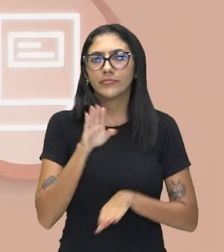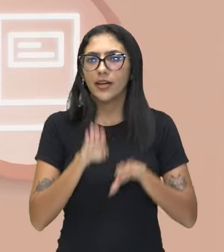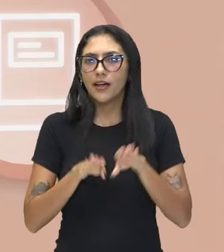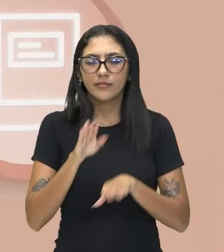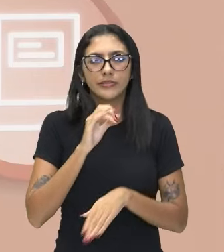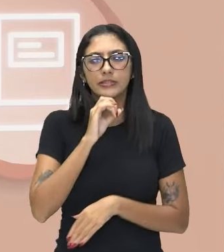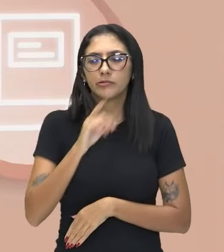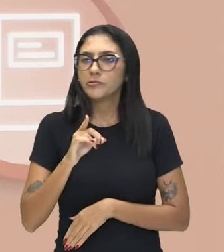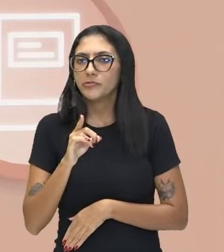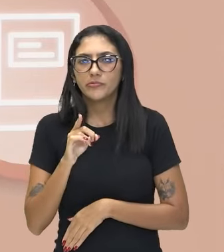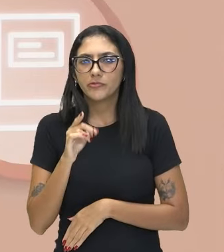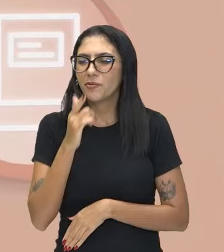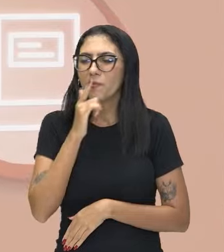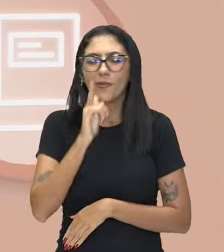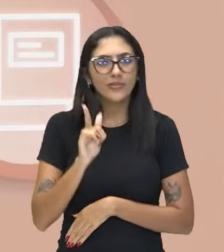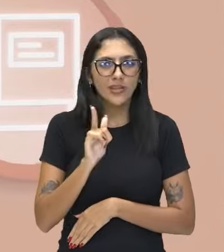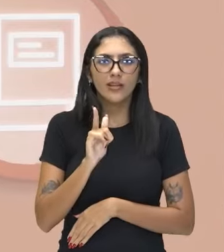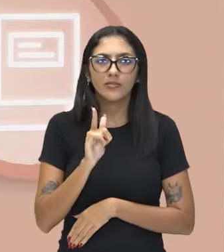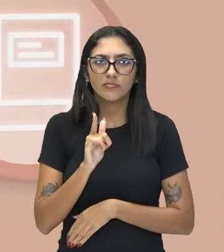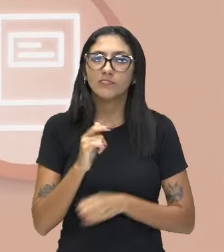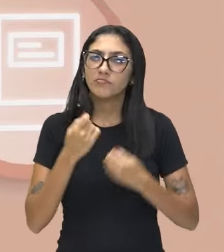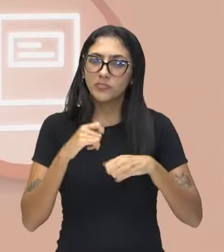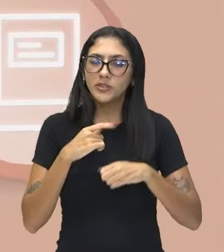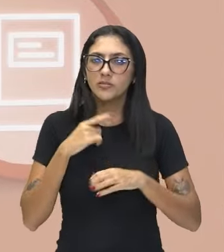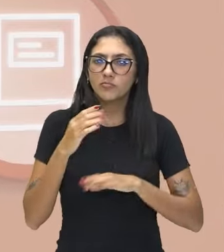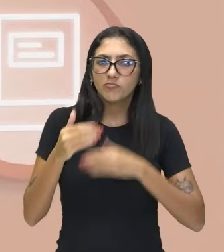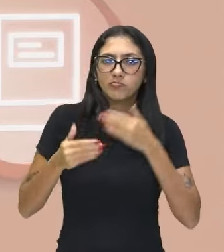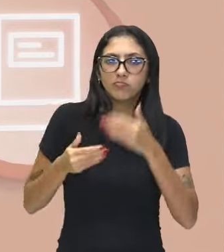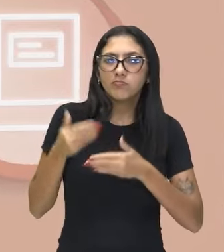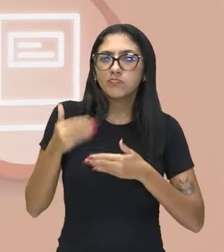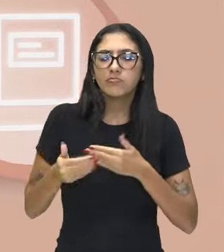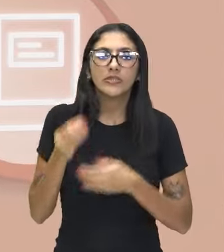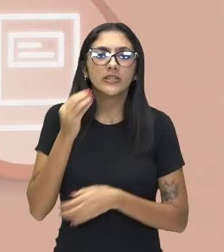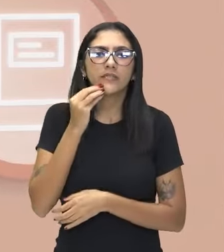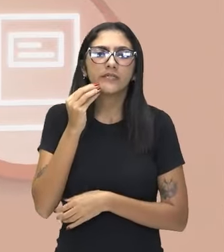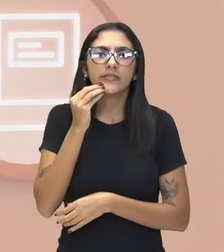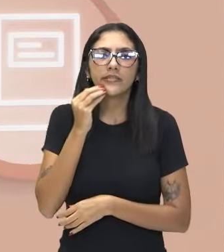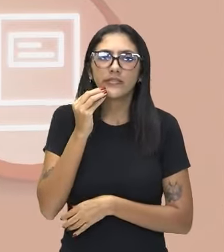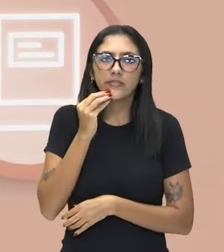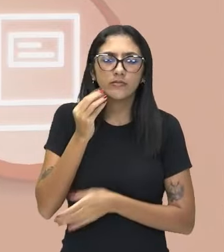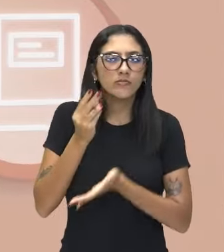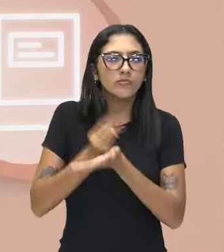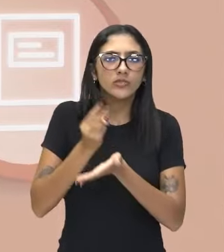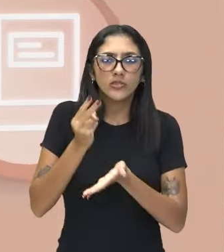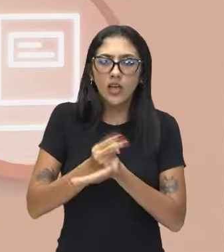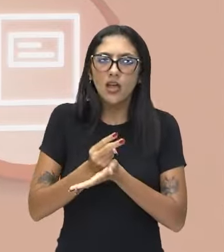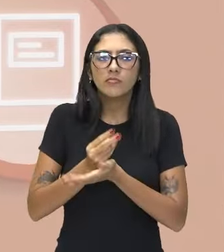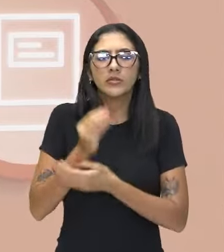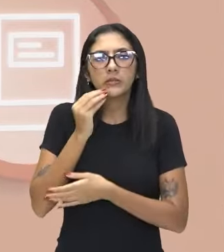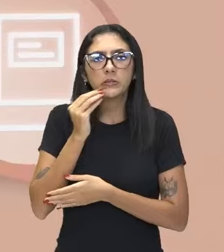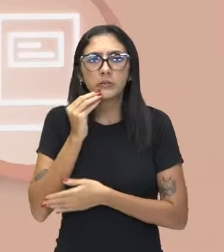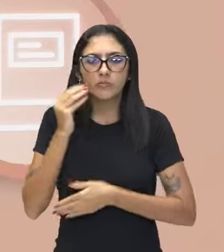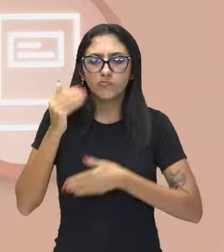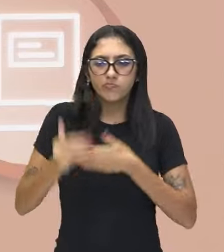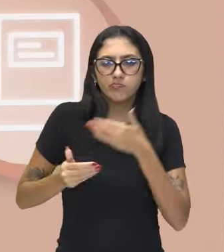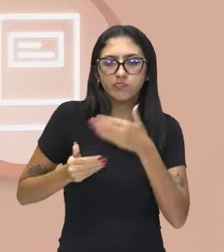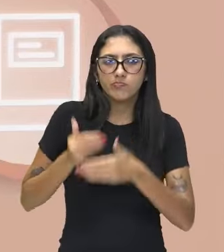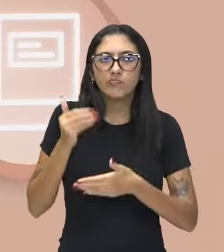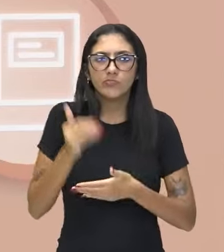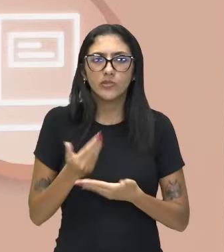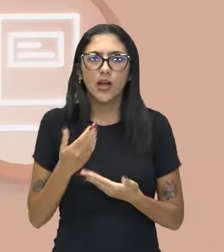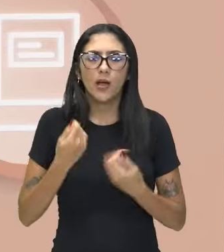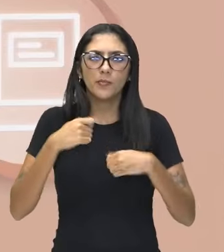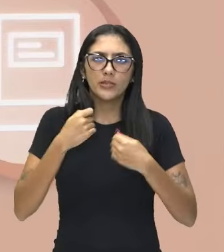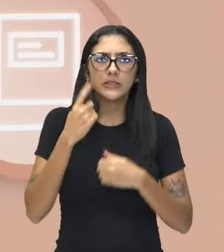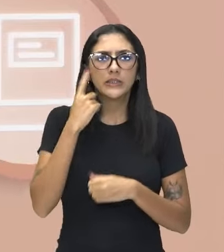agindo dentro desse campo aí. Tá certo? Então, eu vou tentando fazer o quê? Eu tento me realizar. Eu tento buscar, eu tento